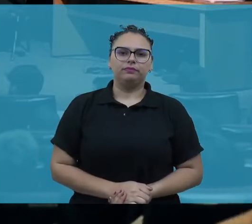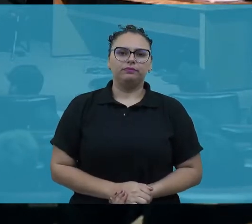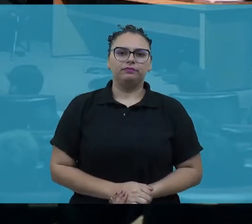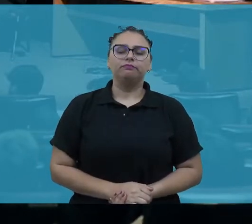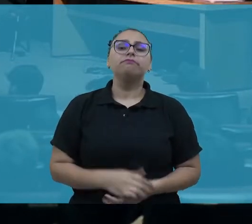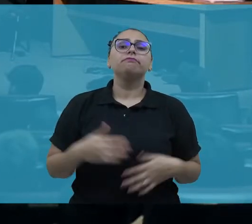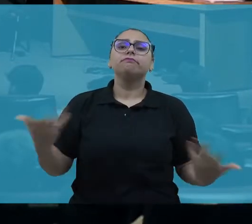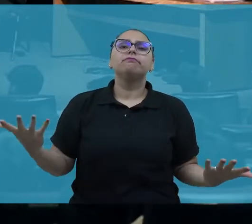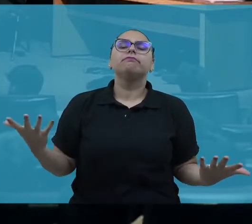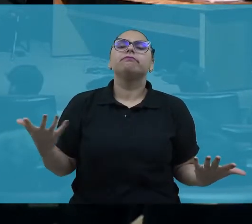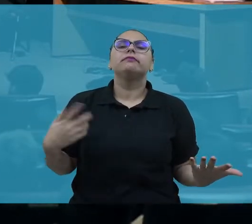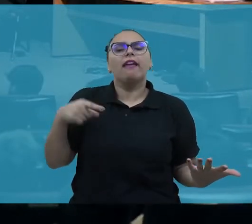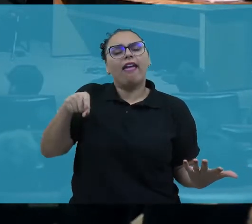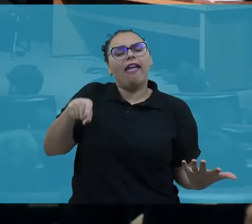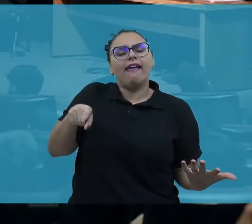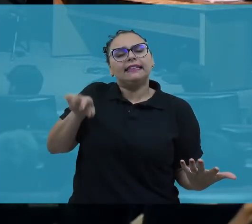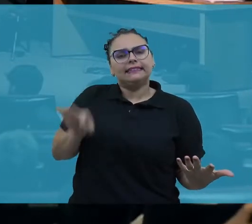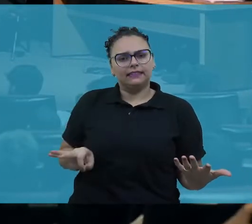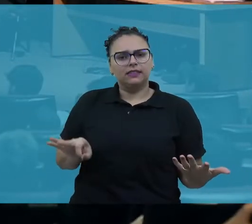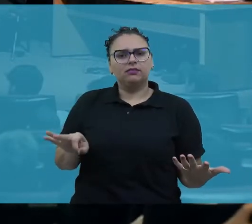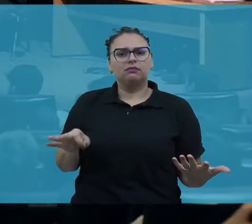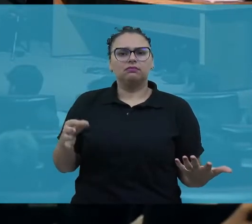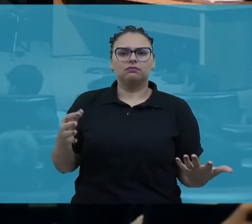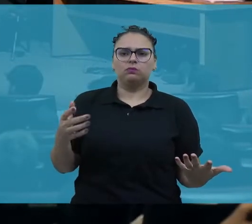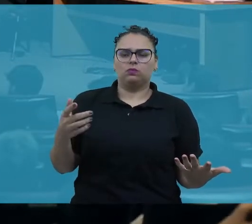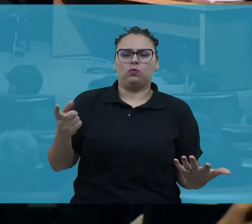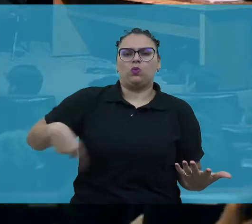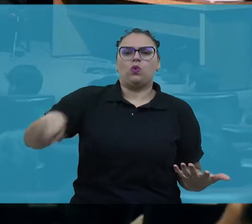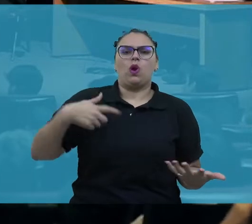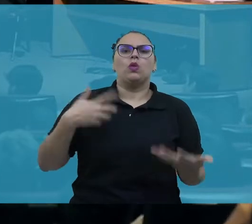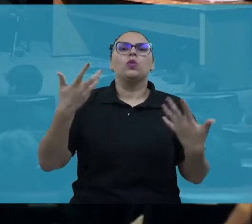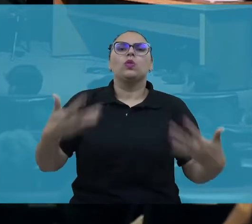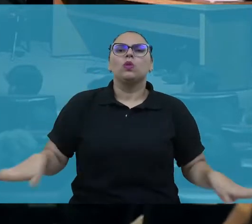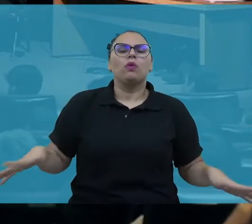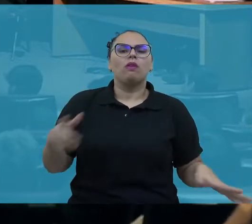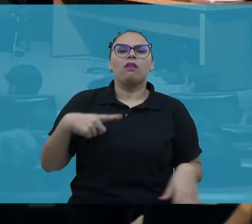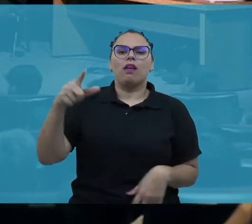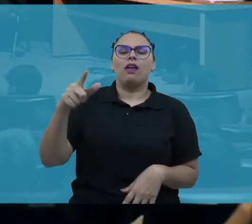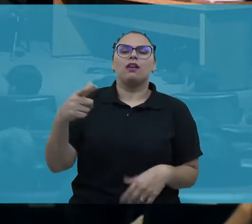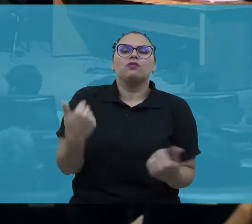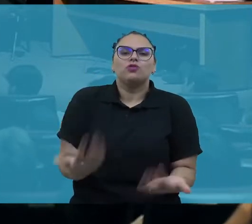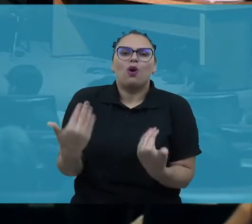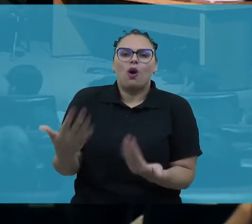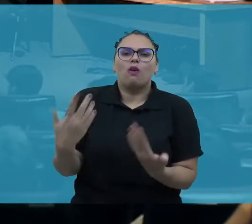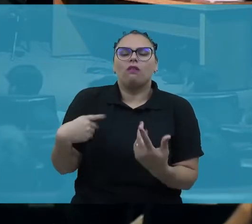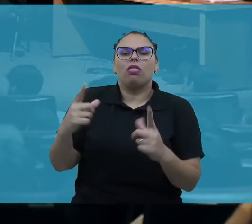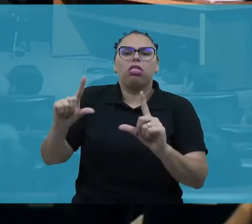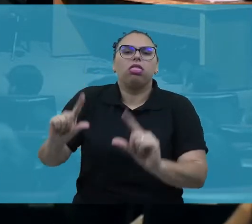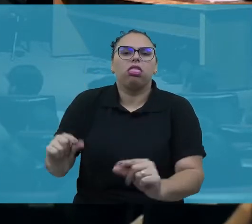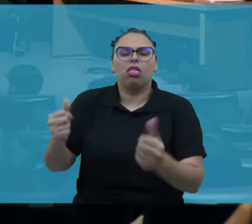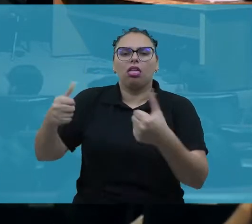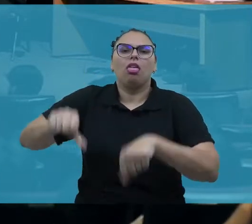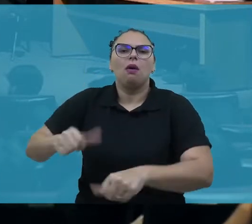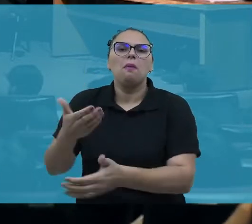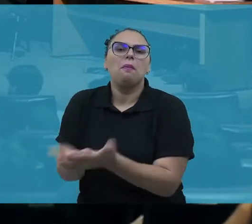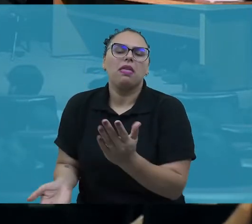Prisional, propriamente dito. Em nenhum momento nós queremos dirimir o valor do jovem,